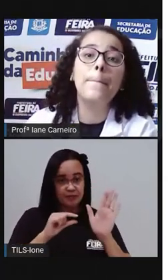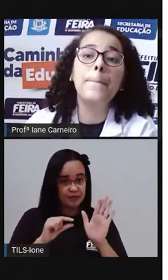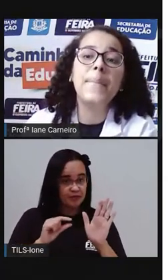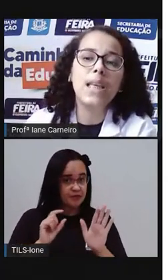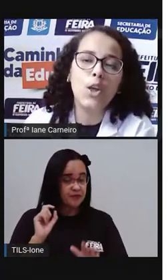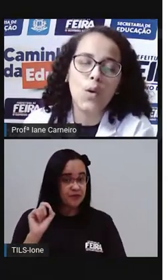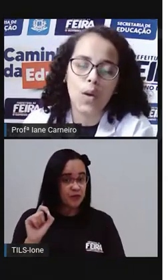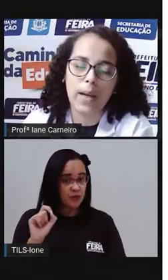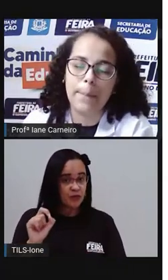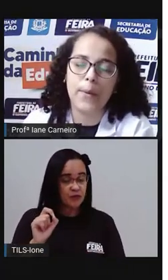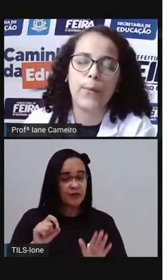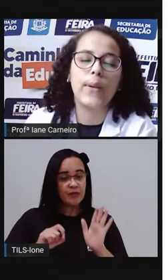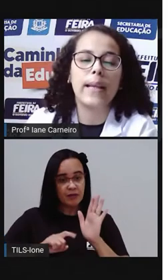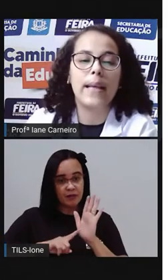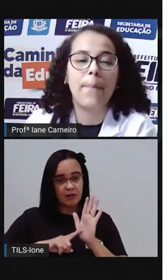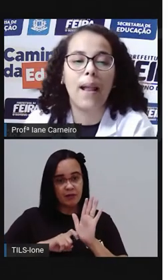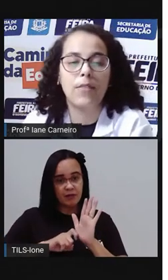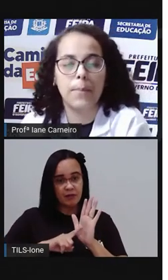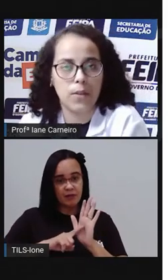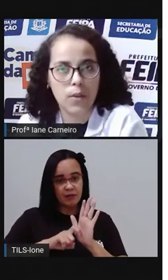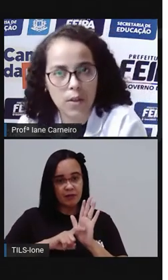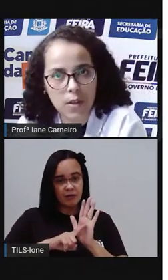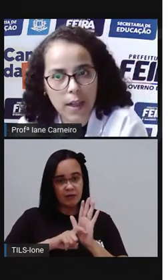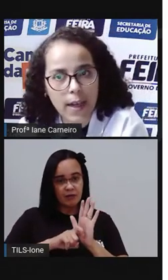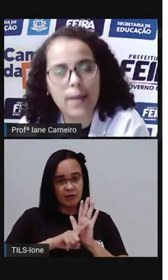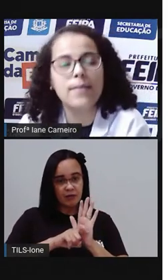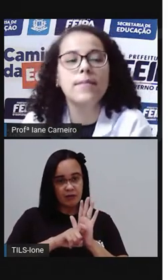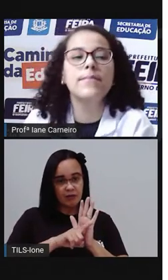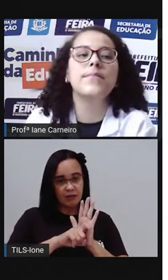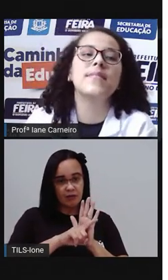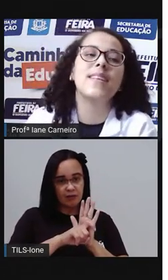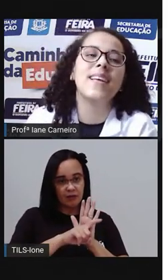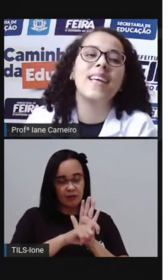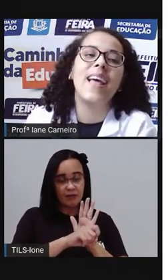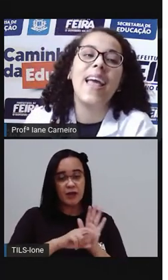minhoca. Procura aí a palavra minhoca.